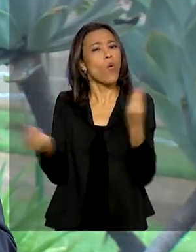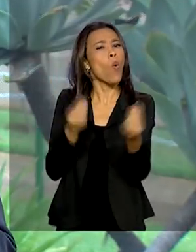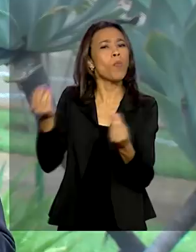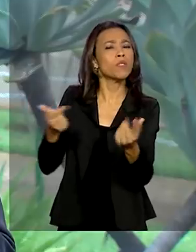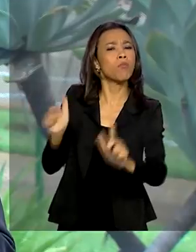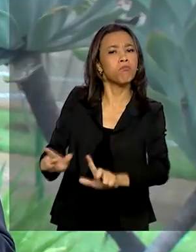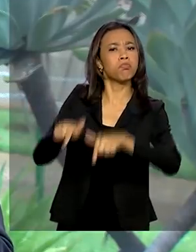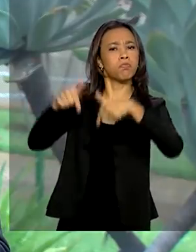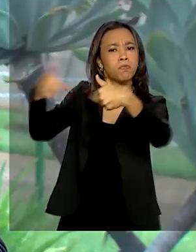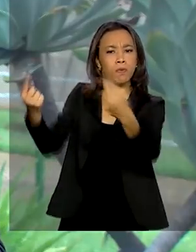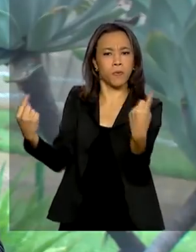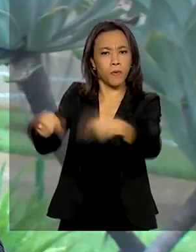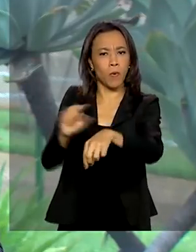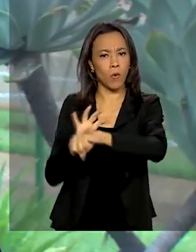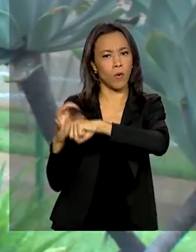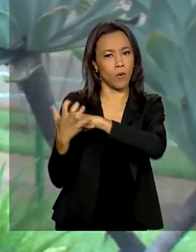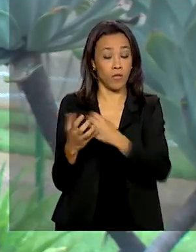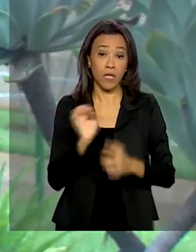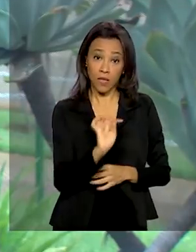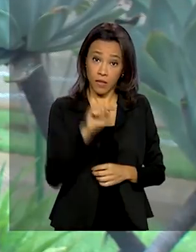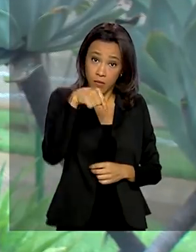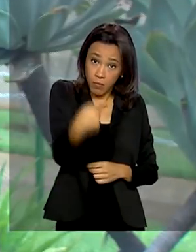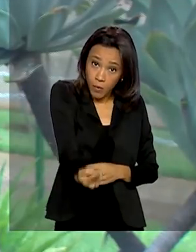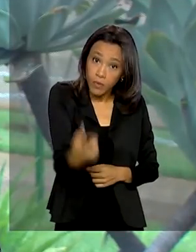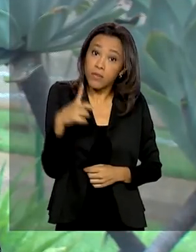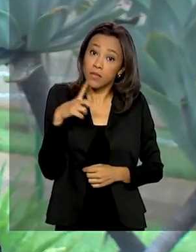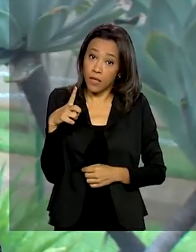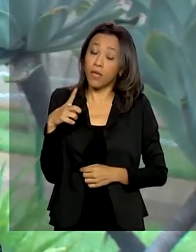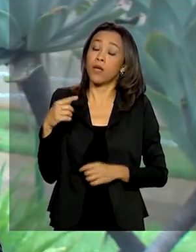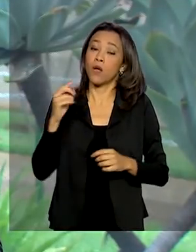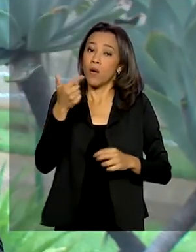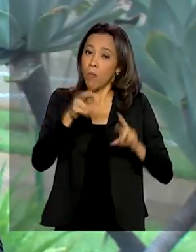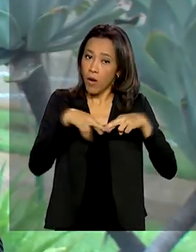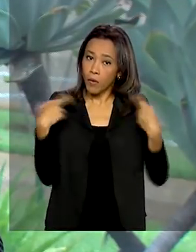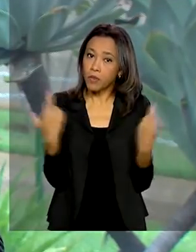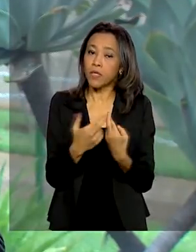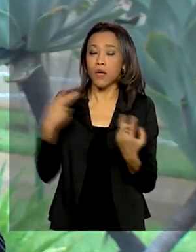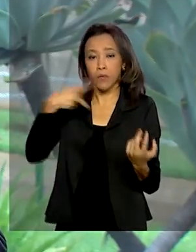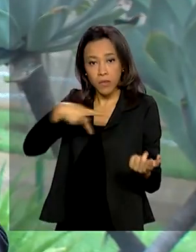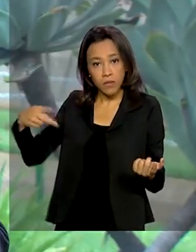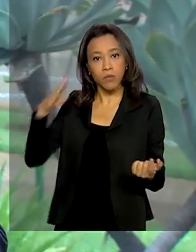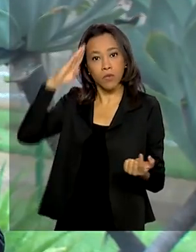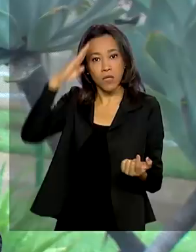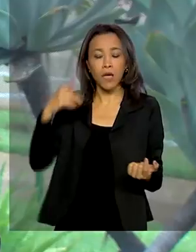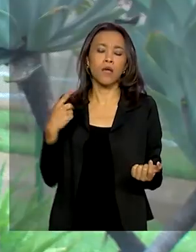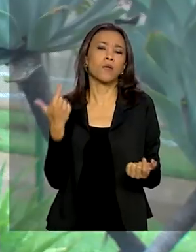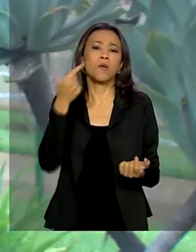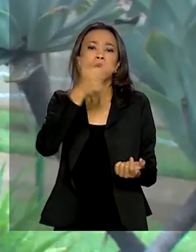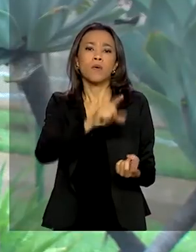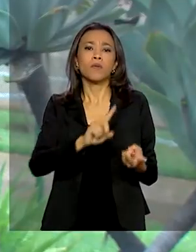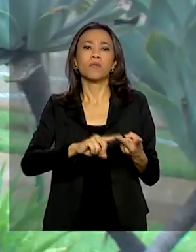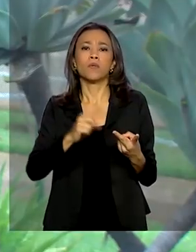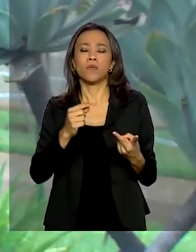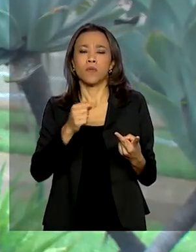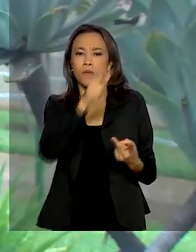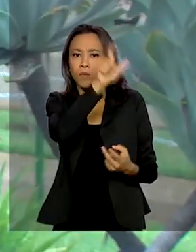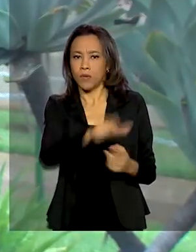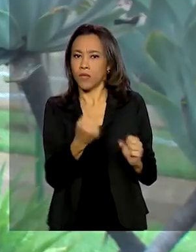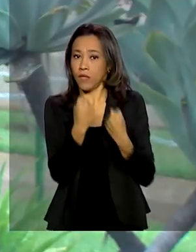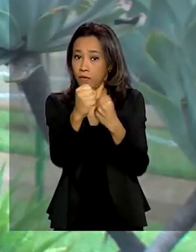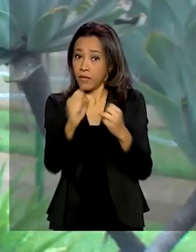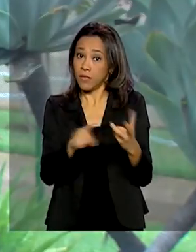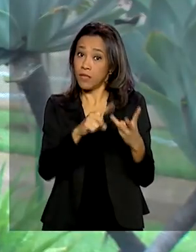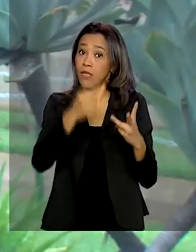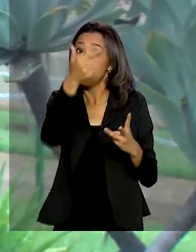na sequência, o presidente tem uma reunião com o ministro da Defesa, Fernando Azevedo, e à tarde irá se